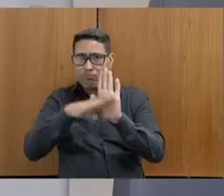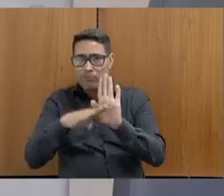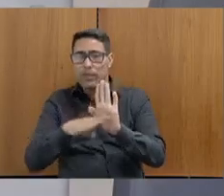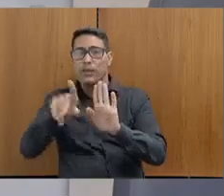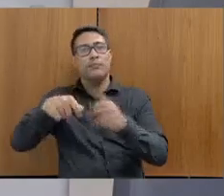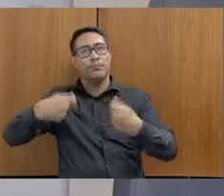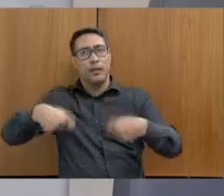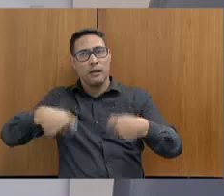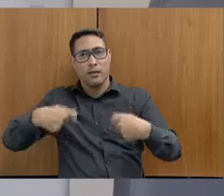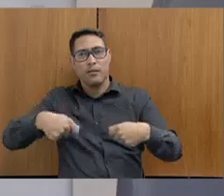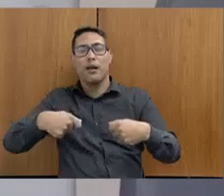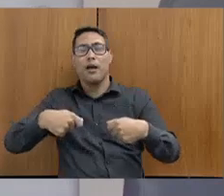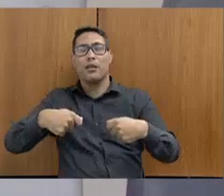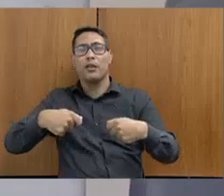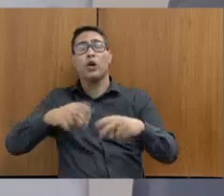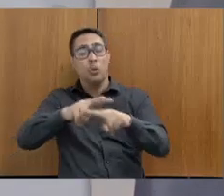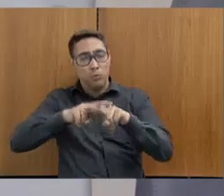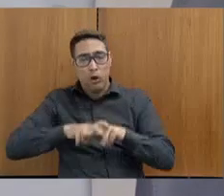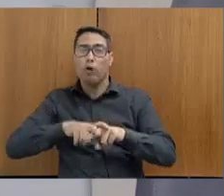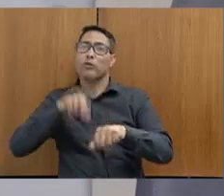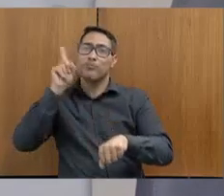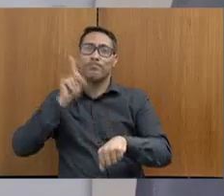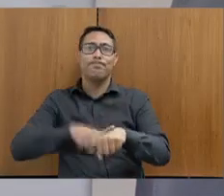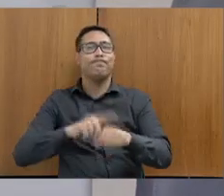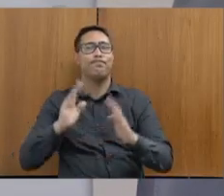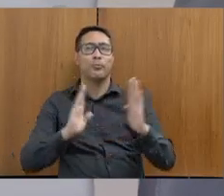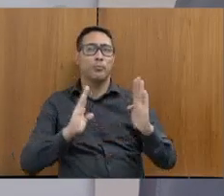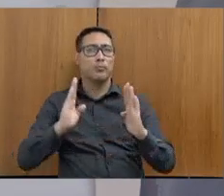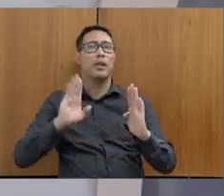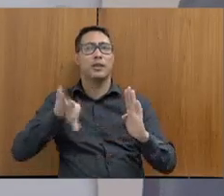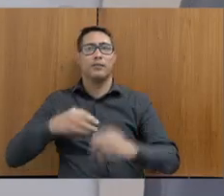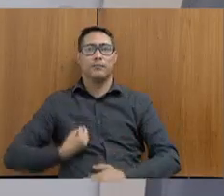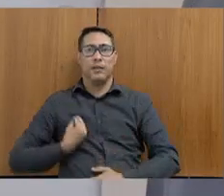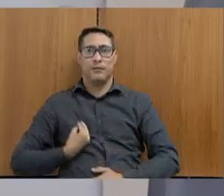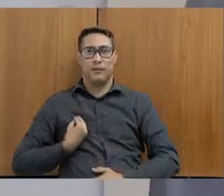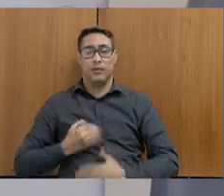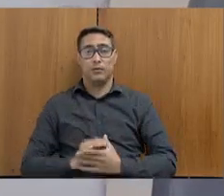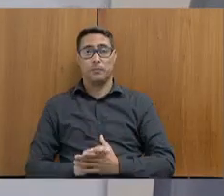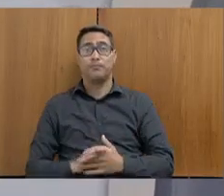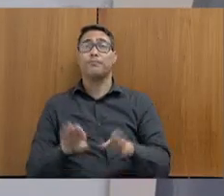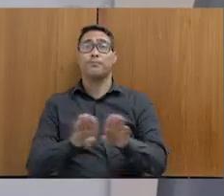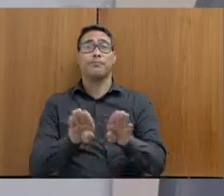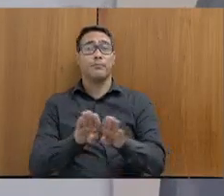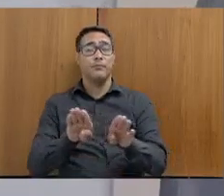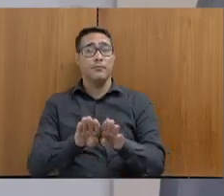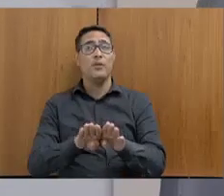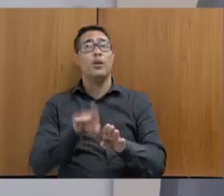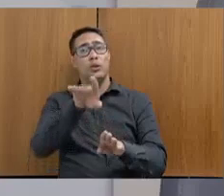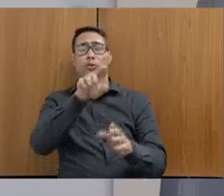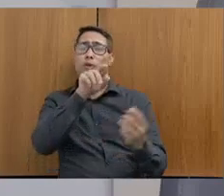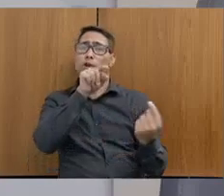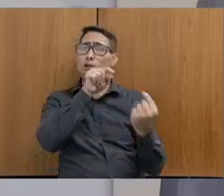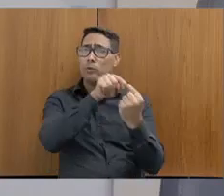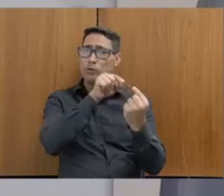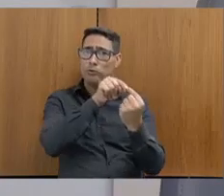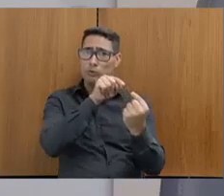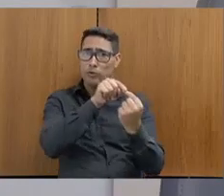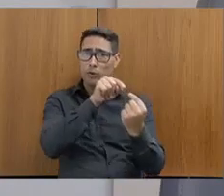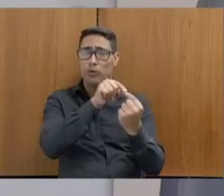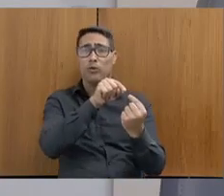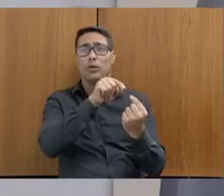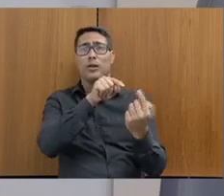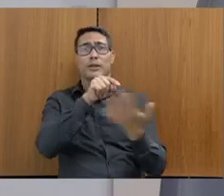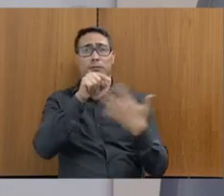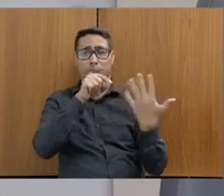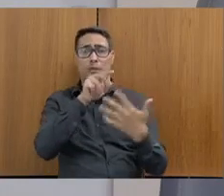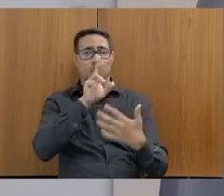diante do momento que nós estamos vivendo. Uma resposta rápida. Também eu quero reforçar aqui, o senhor concorda, então me contempla,